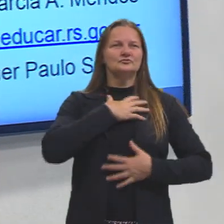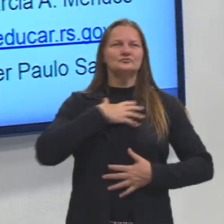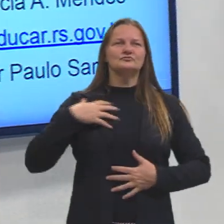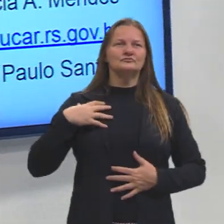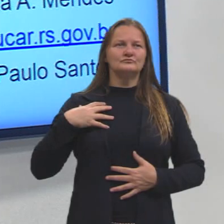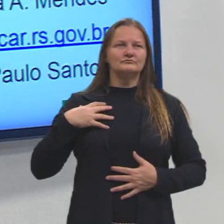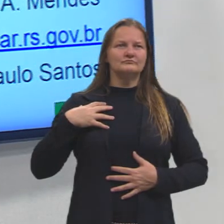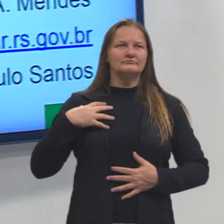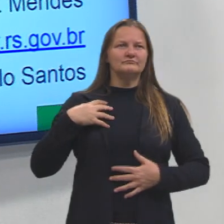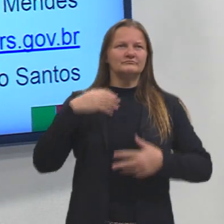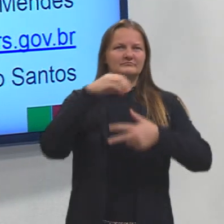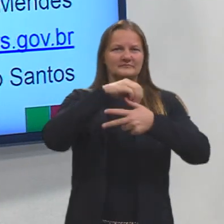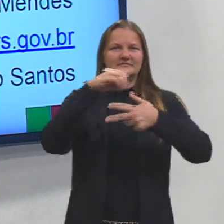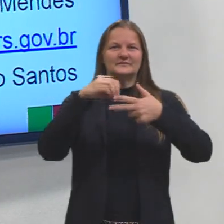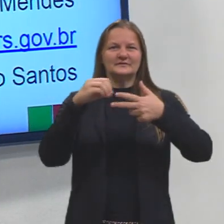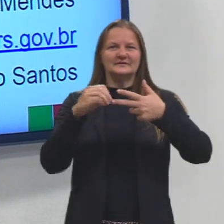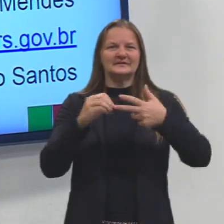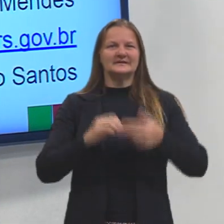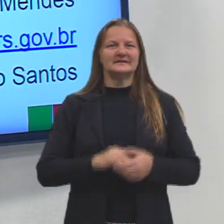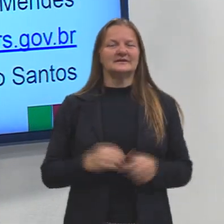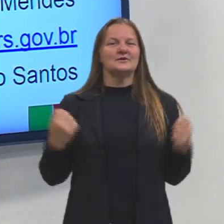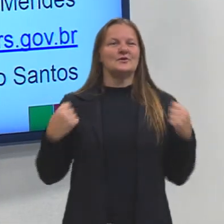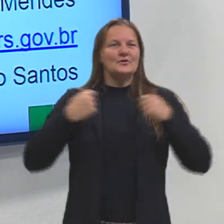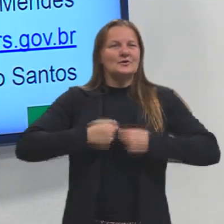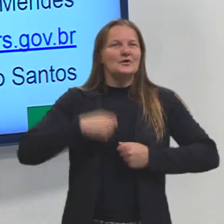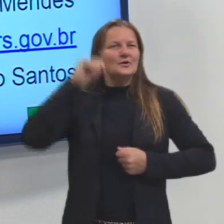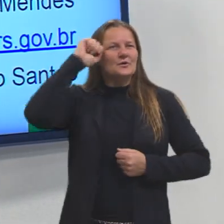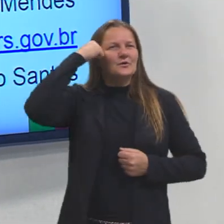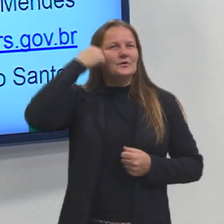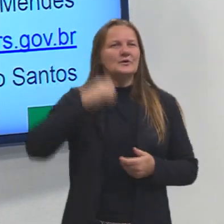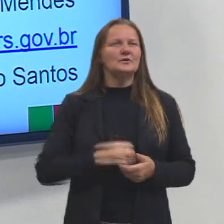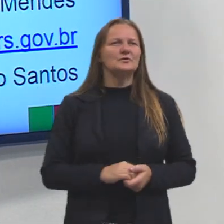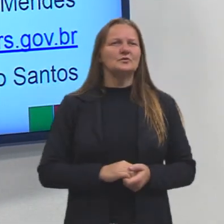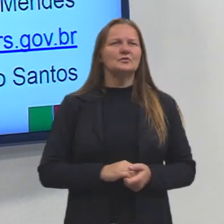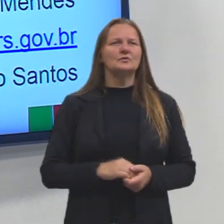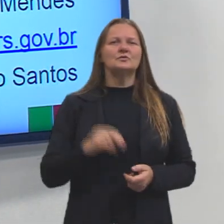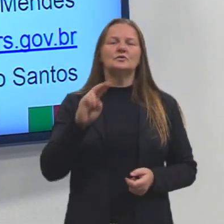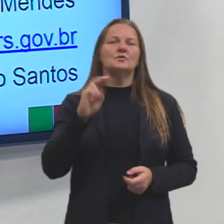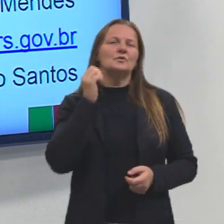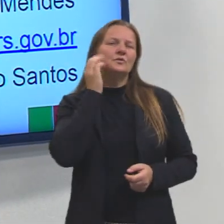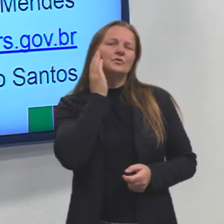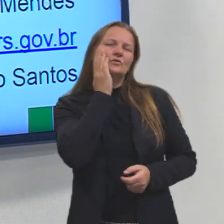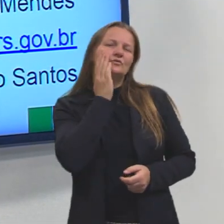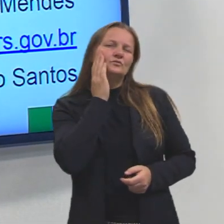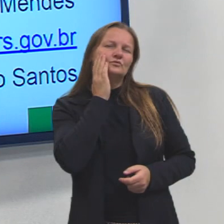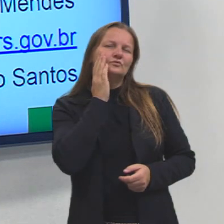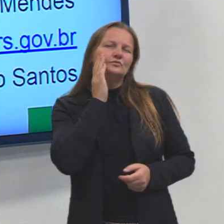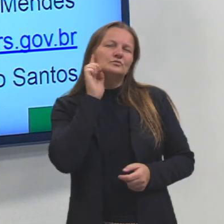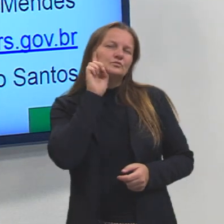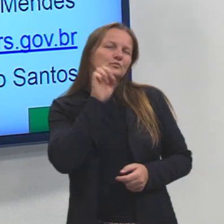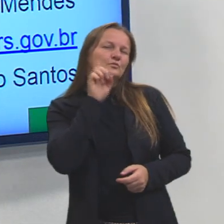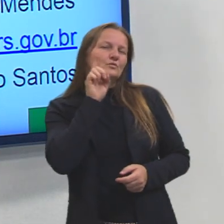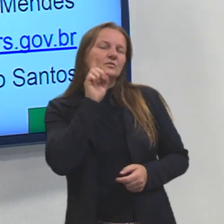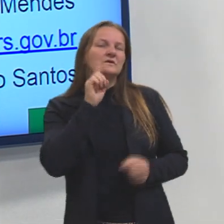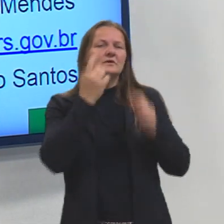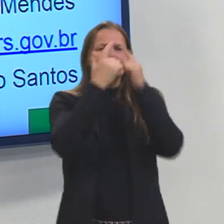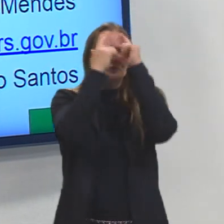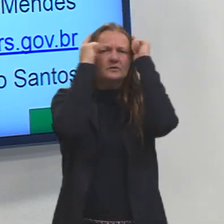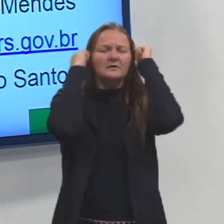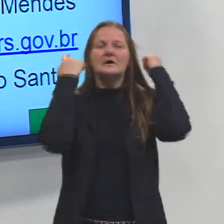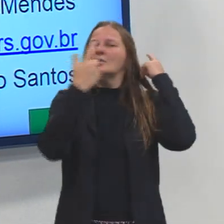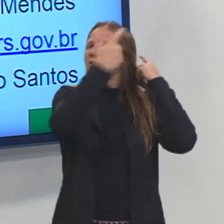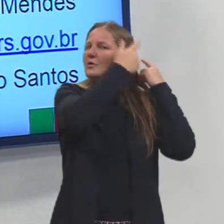do projeto, casaco preto, sou morena de cabelos curtos, olhos